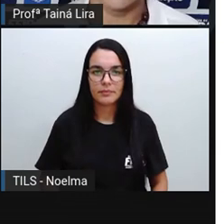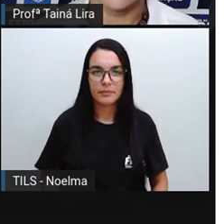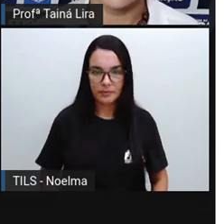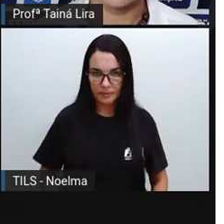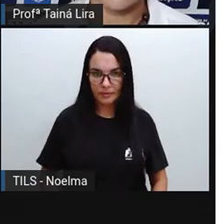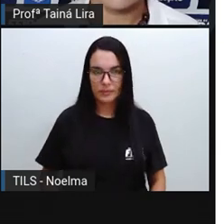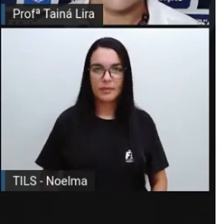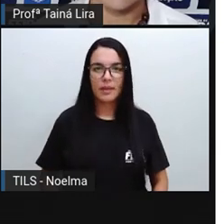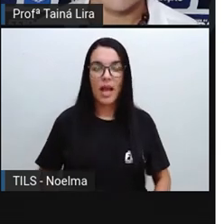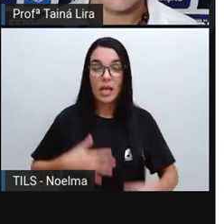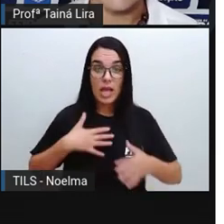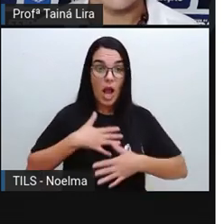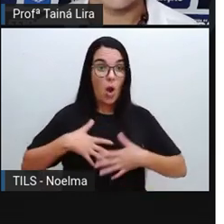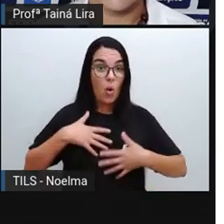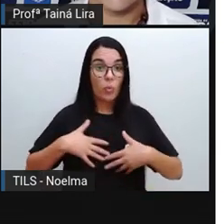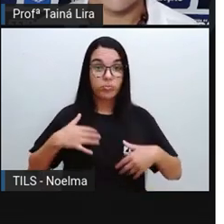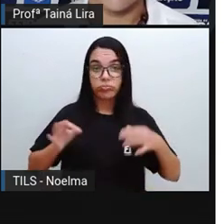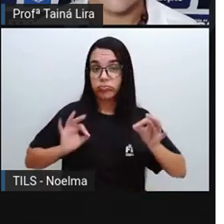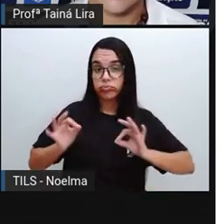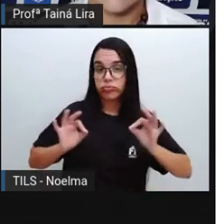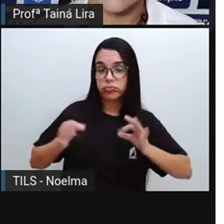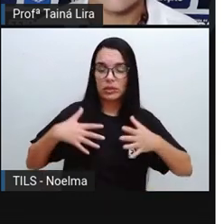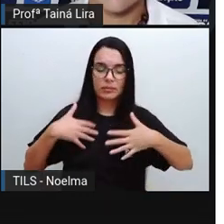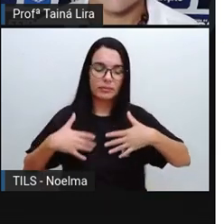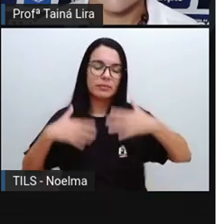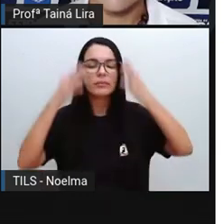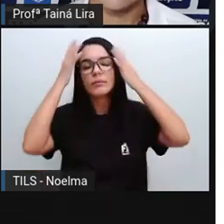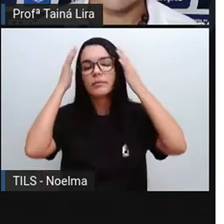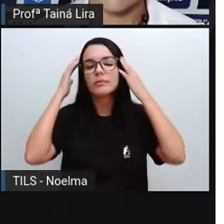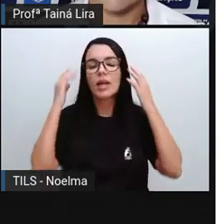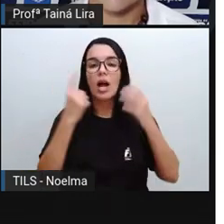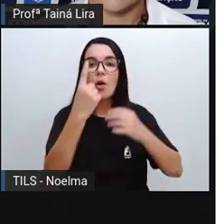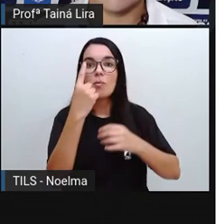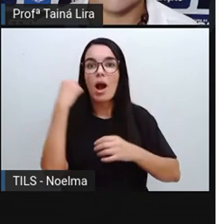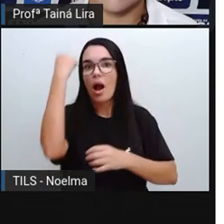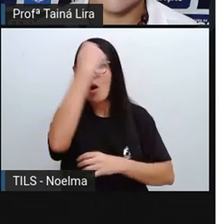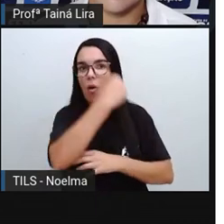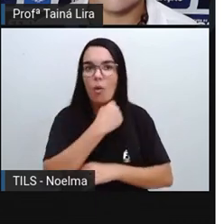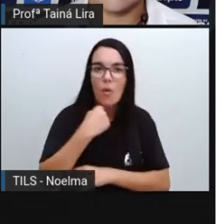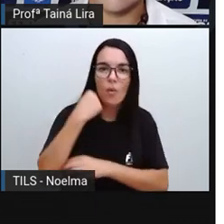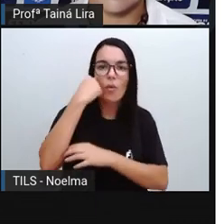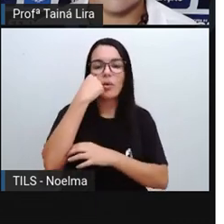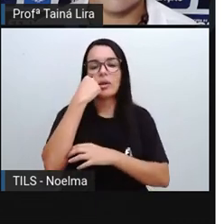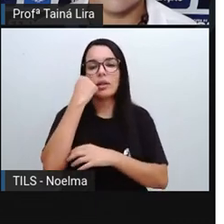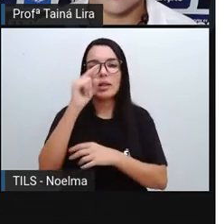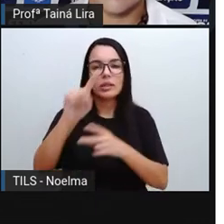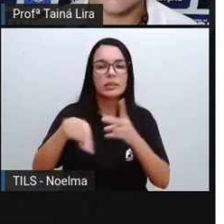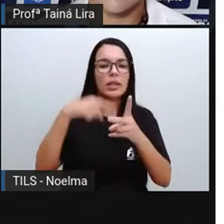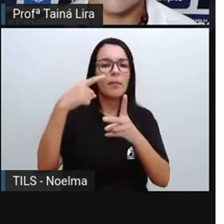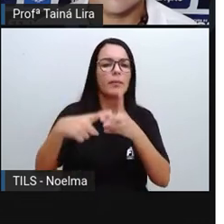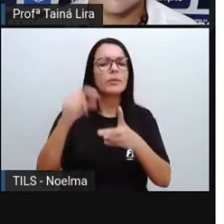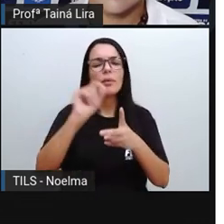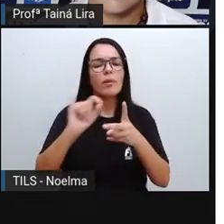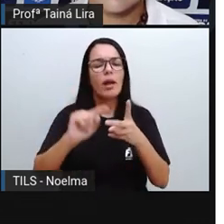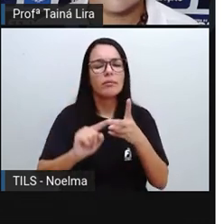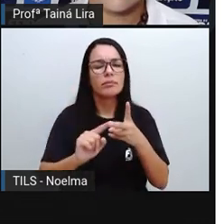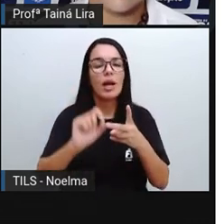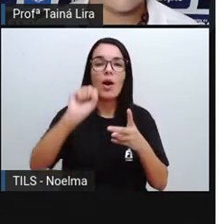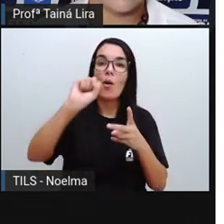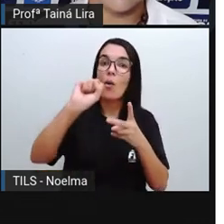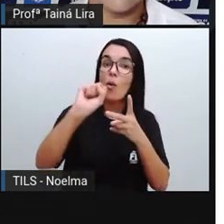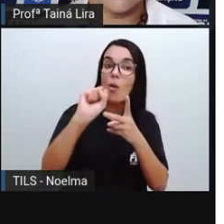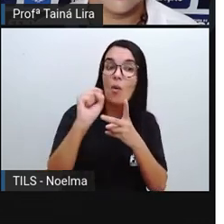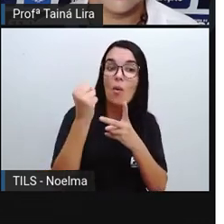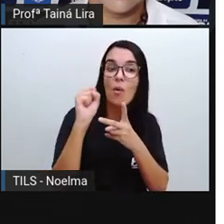Bom, ela vai se arrumar em uma hora. Então, em uma hora, Pró, que ela se arrumou aí, que